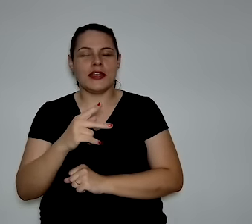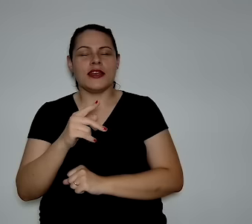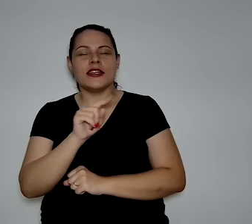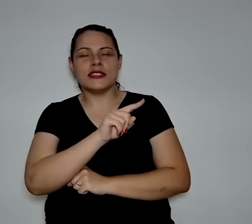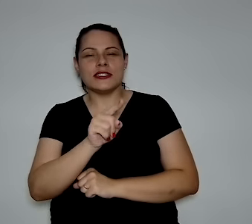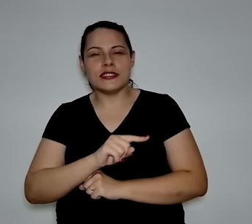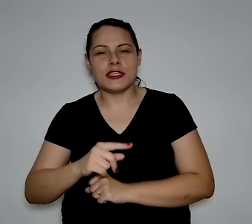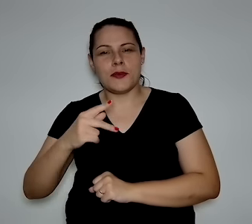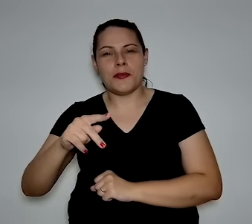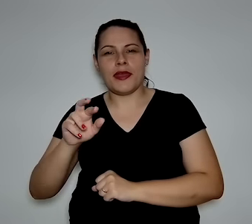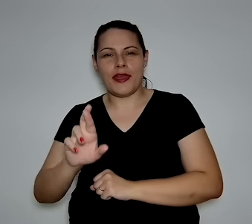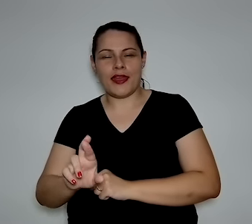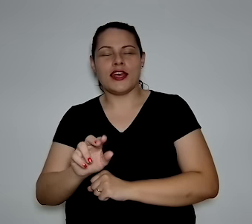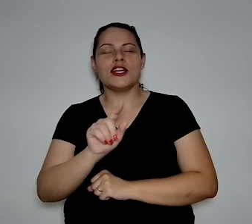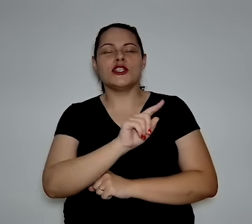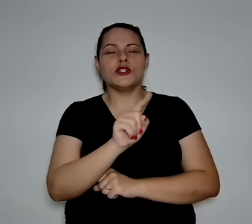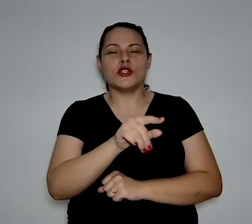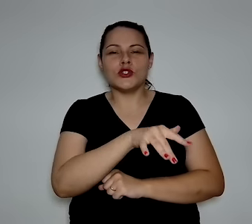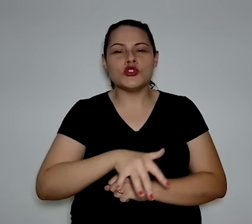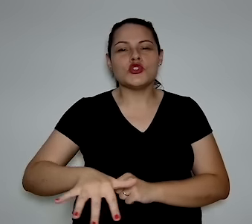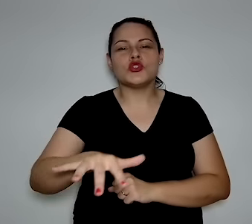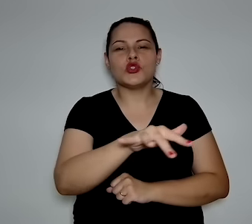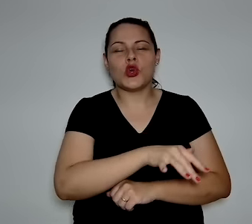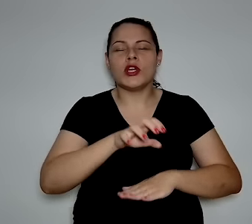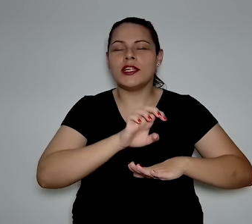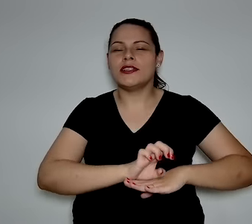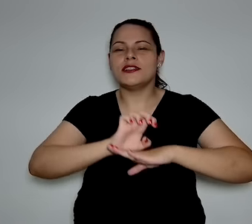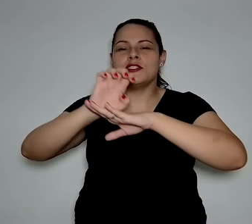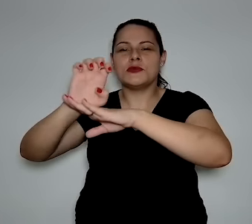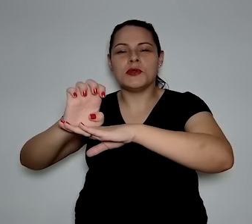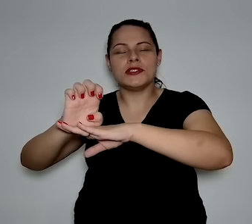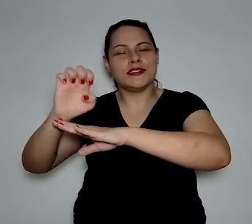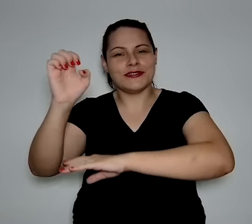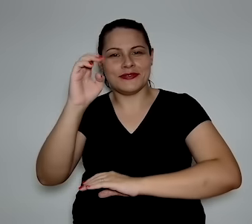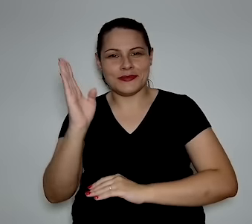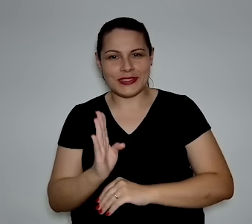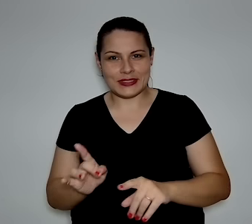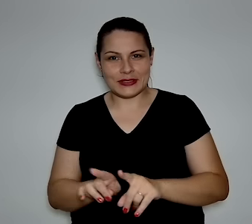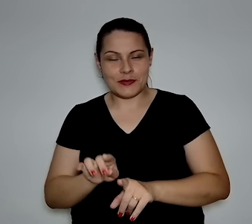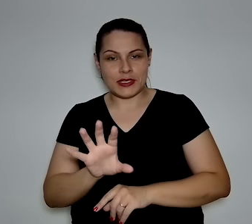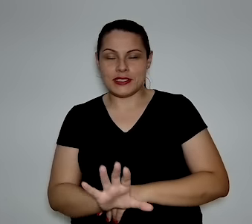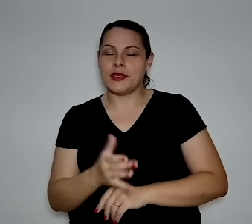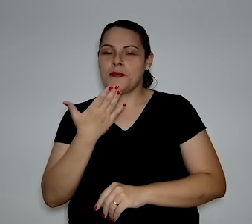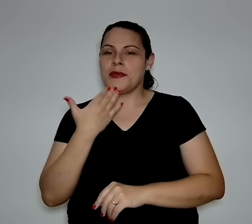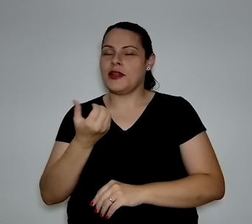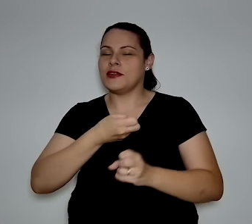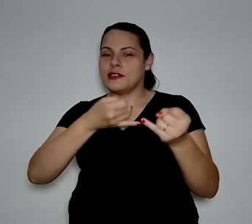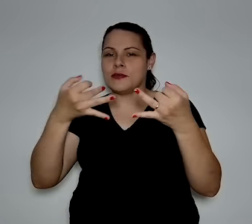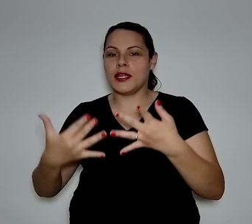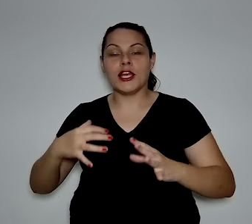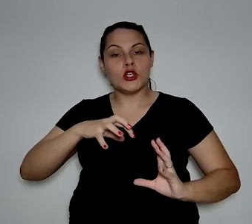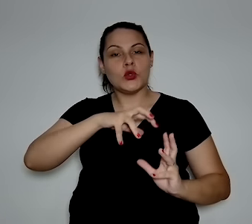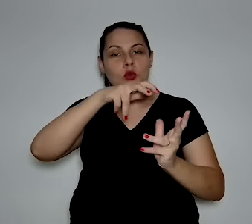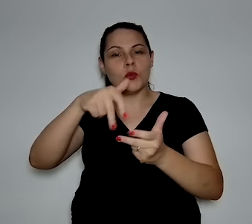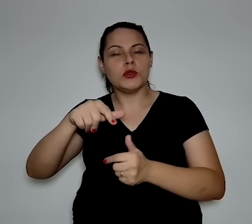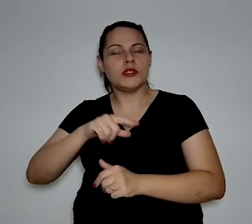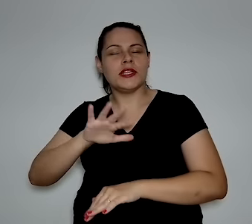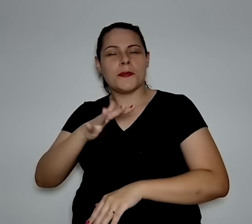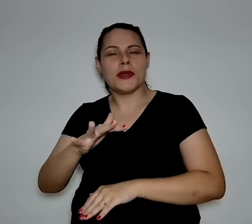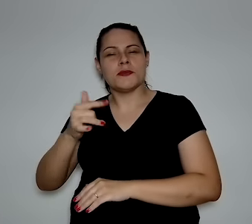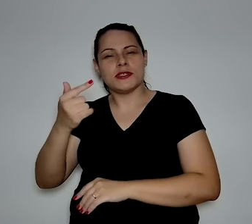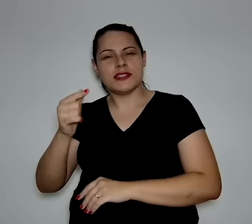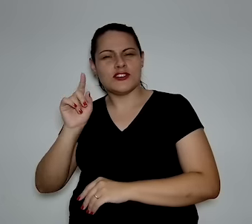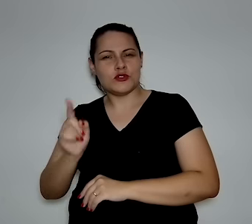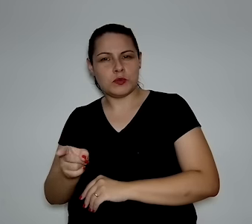ZPE, zona de processamento de exportação, é a zona franca de exportação, assim, melhor dizendo. O mundo tem